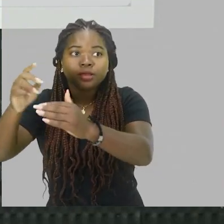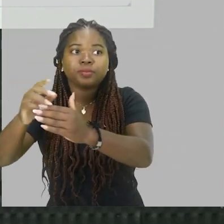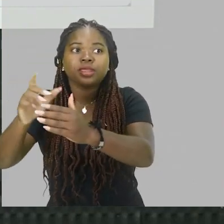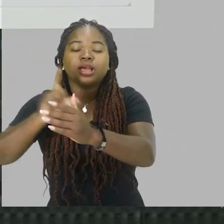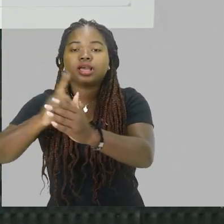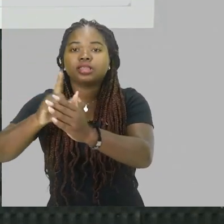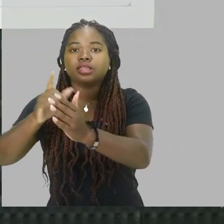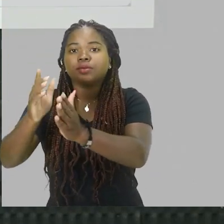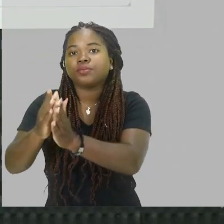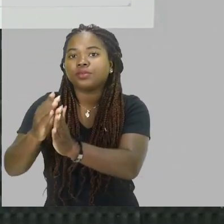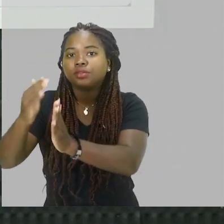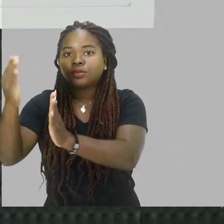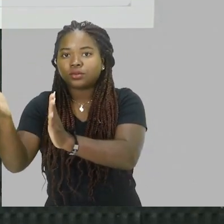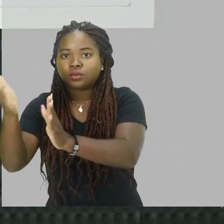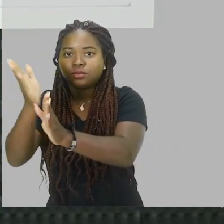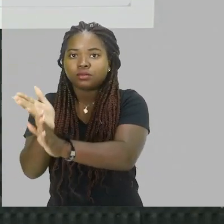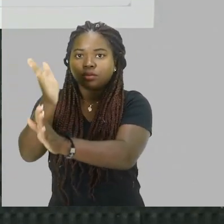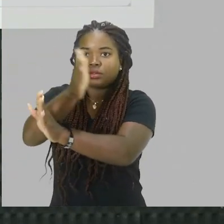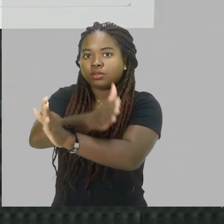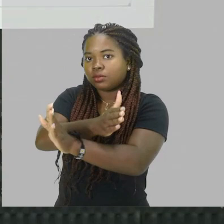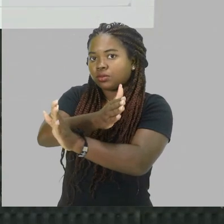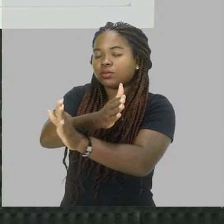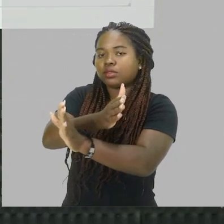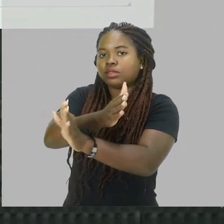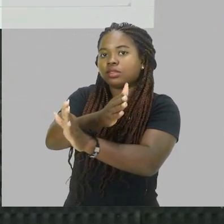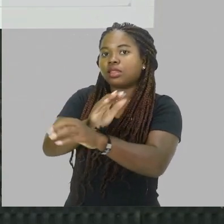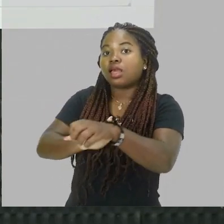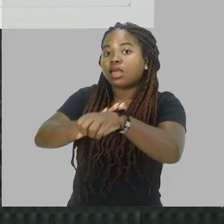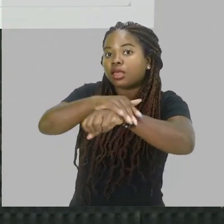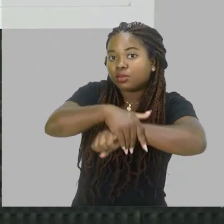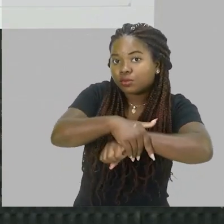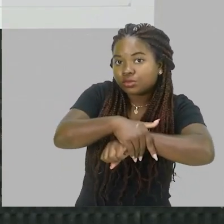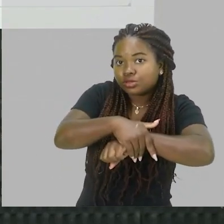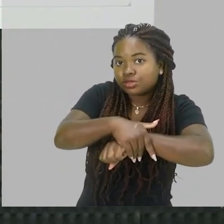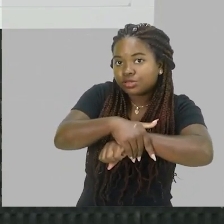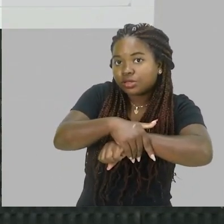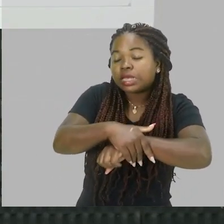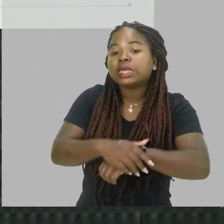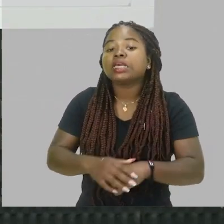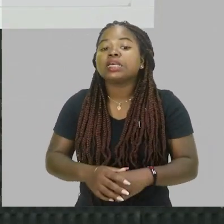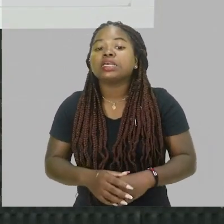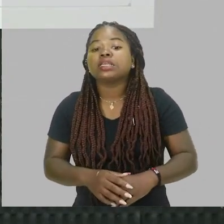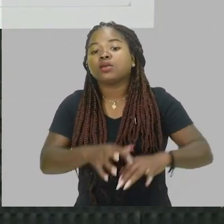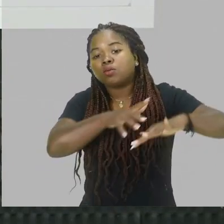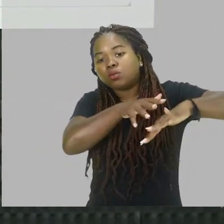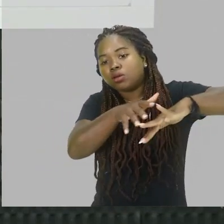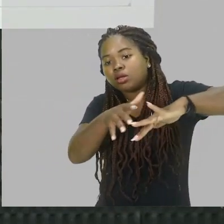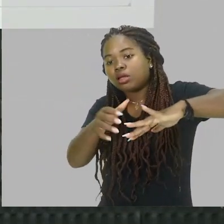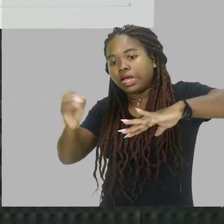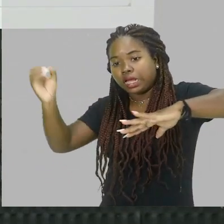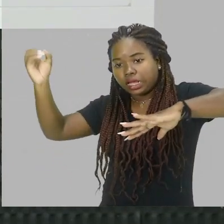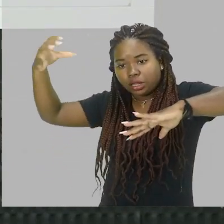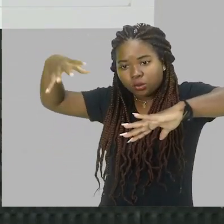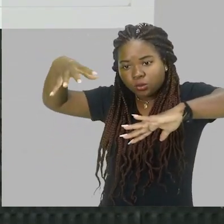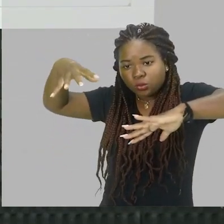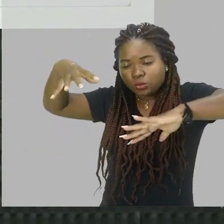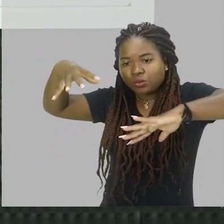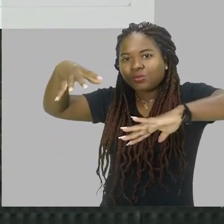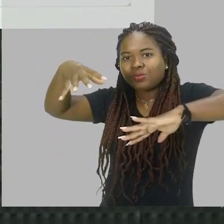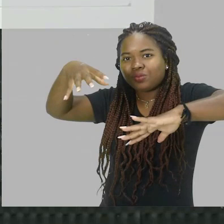isso? Porque nós não temos incidência direta dos raios solares, né? Então a luz, ela não chega de forma direta, tá ok?